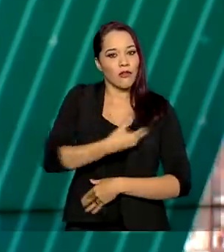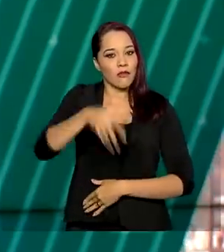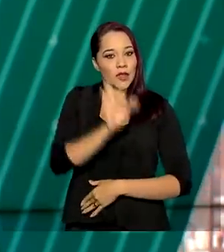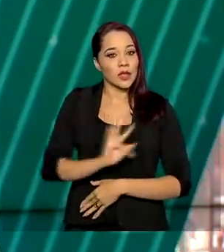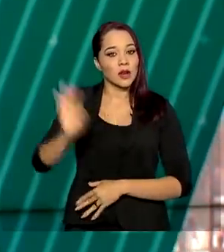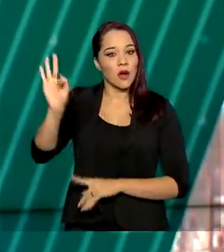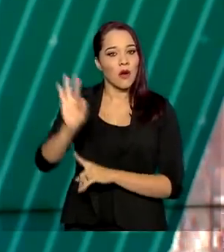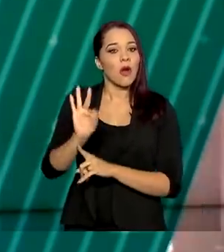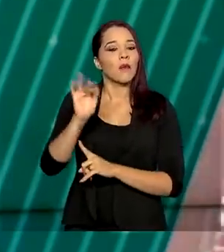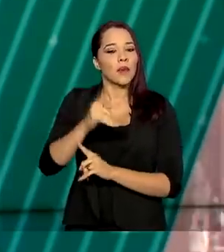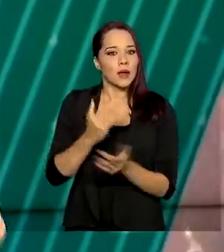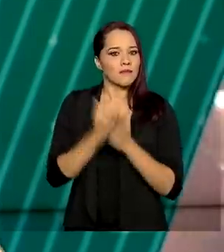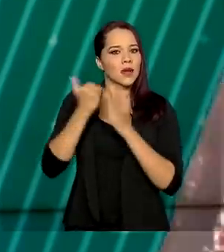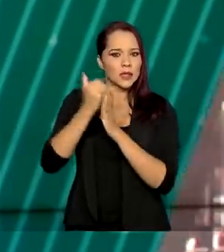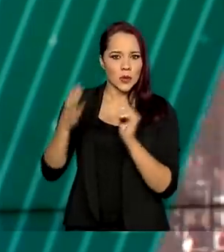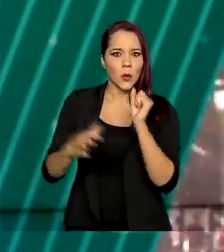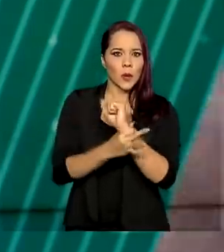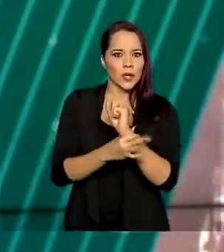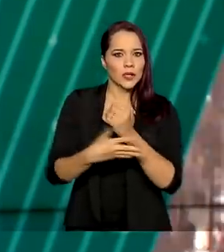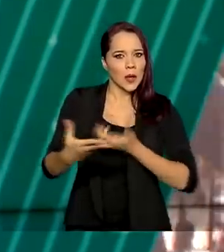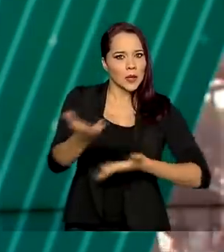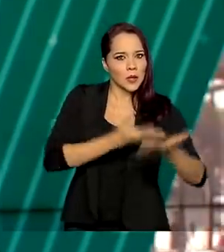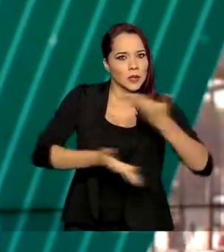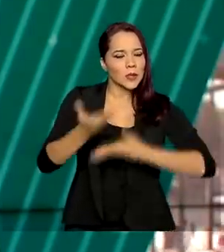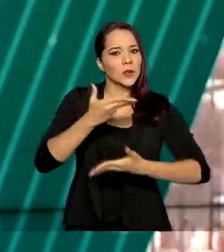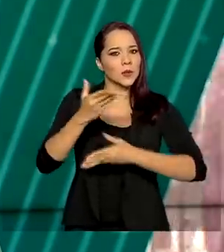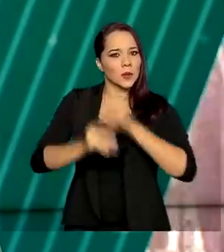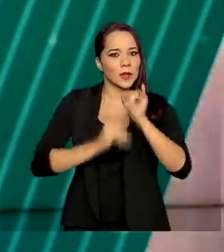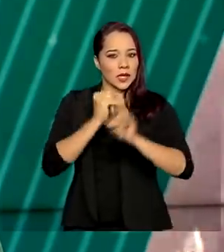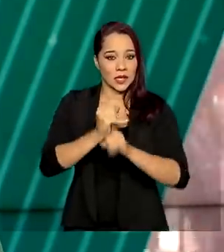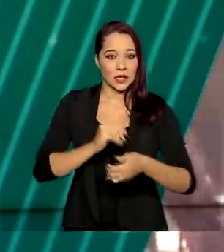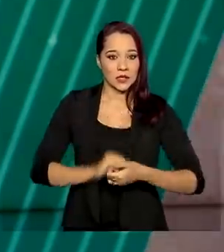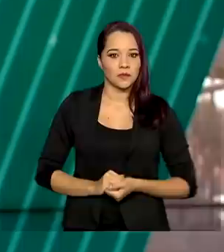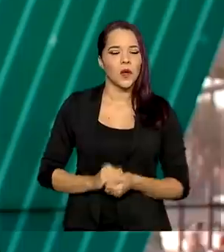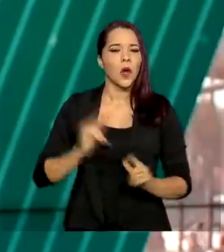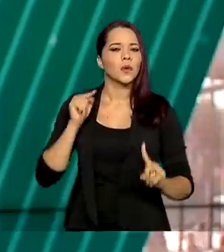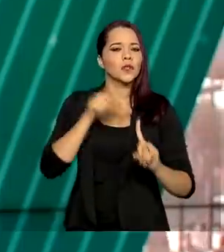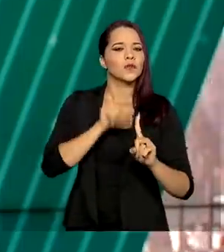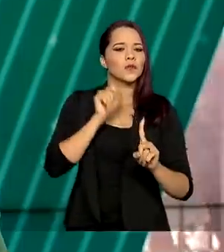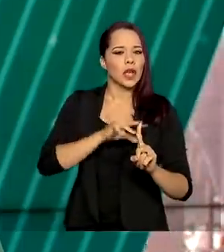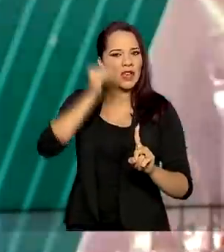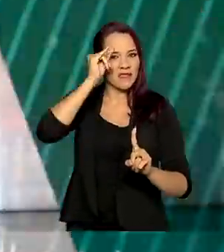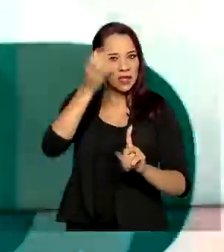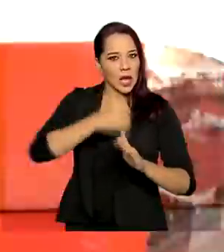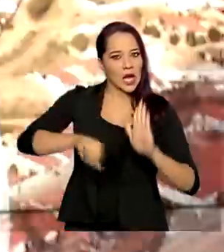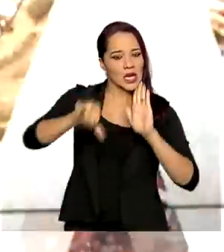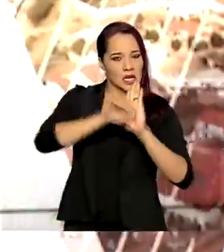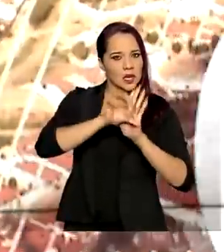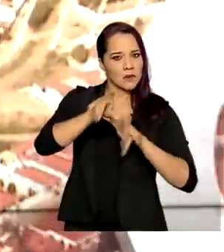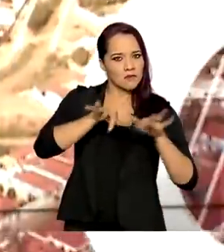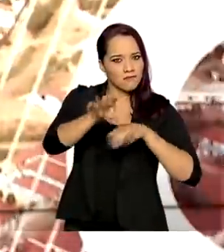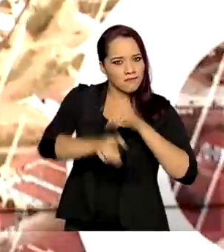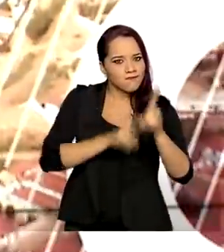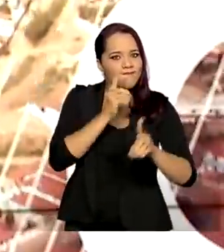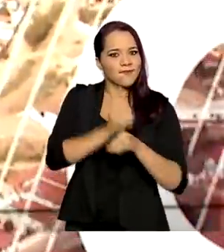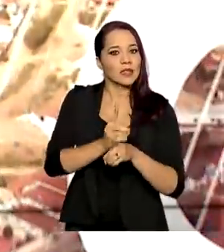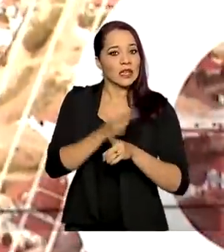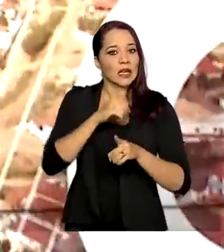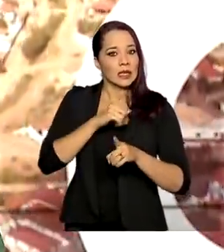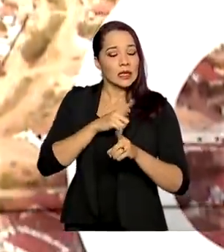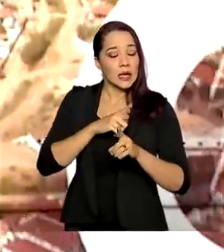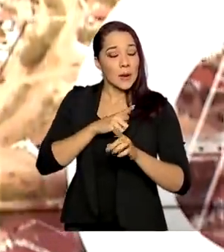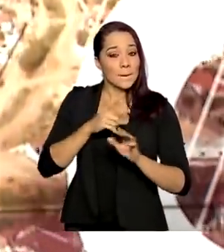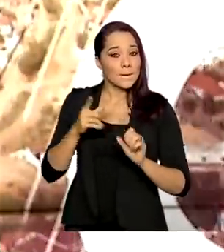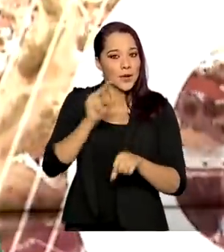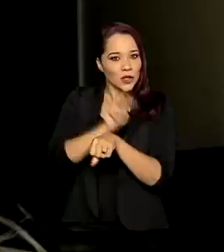federal para dar mais segurança às transações eletrônicas. O objetivo é combater crimes cibernéticos e garantir proteção